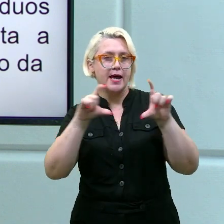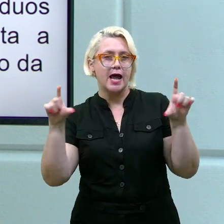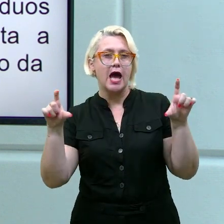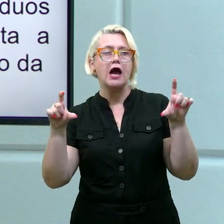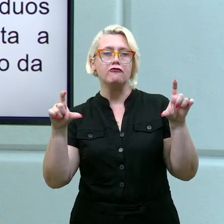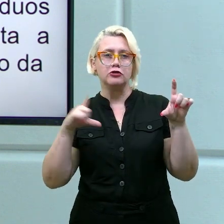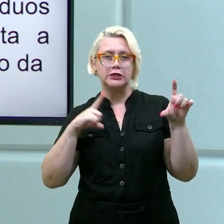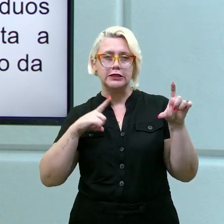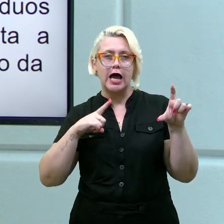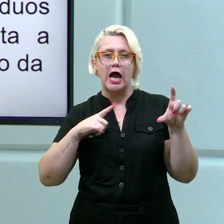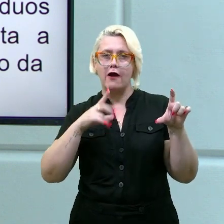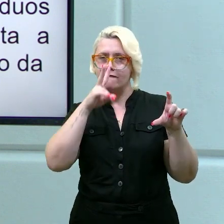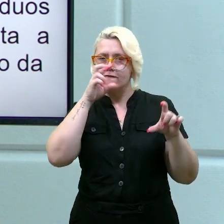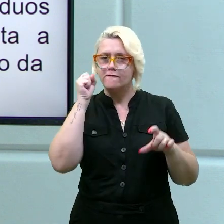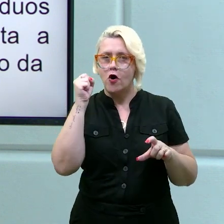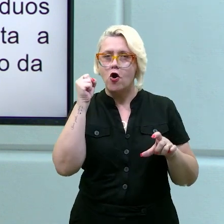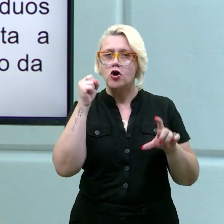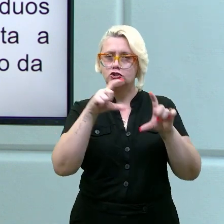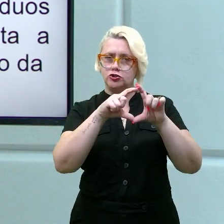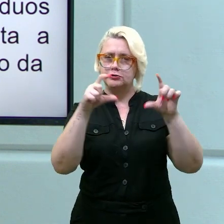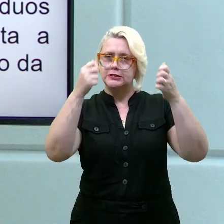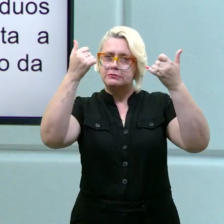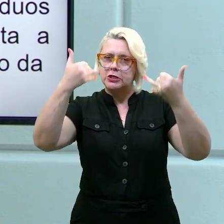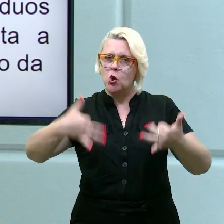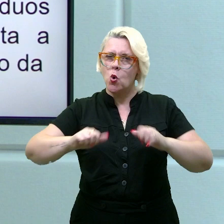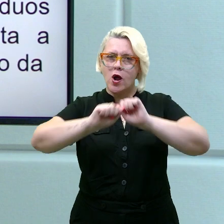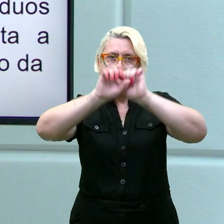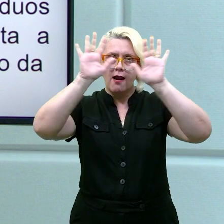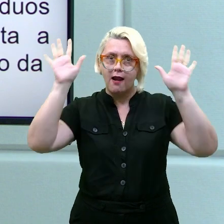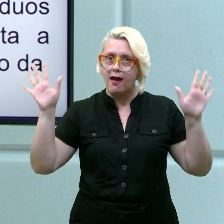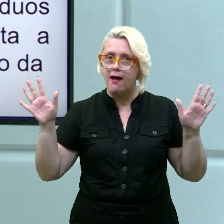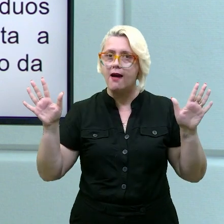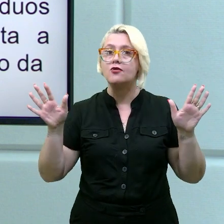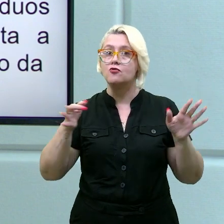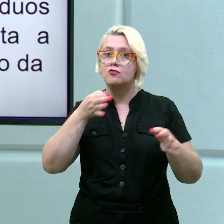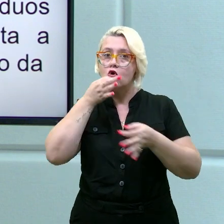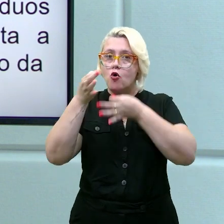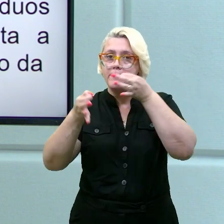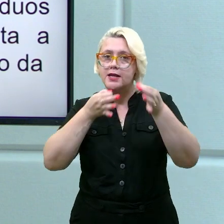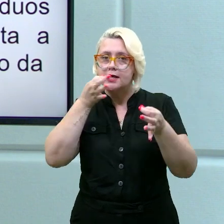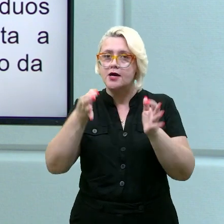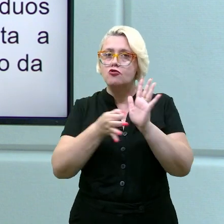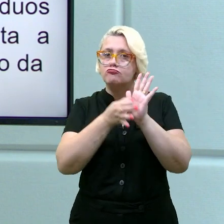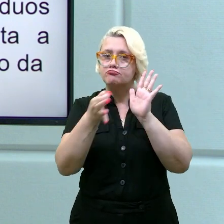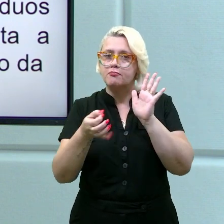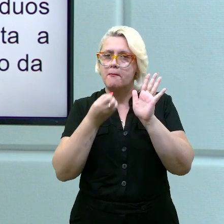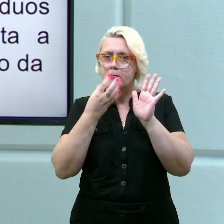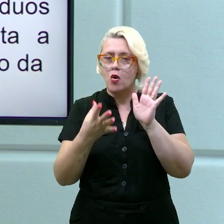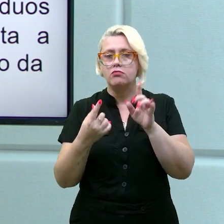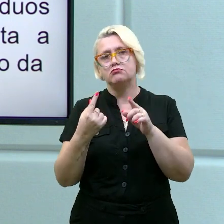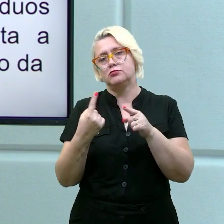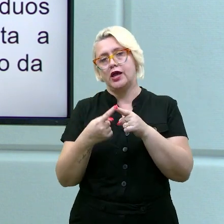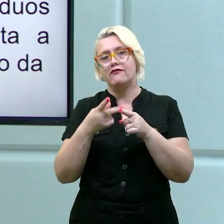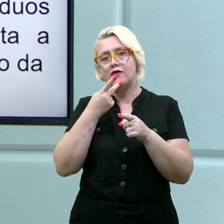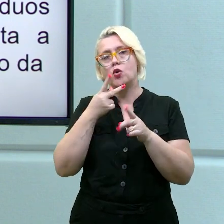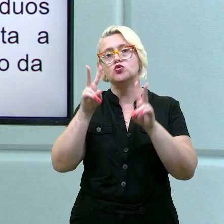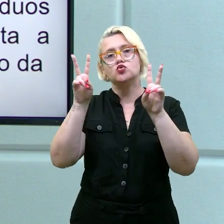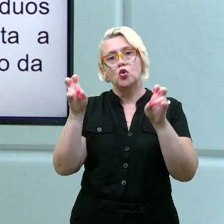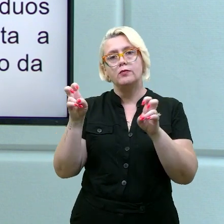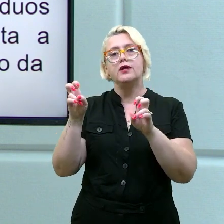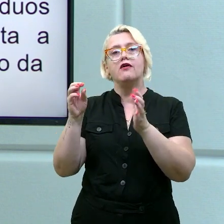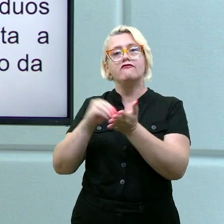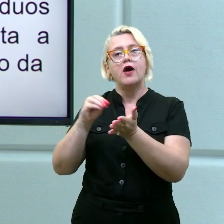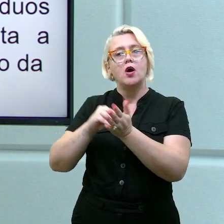está bem convincente, está forte. Olha que parágrafo forte. Esse argumento não é bom? Da falta de infraestrutura, assim, das